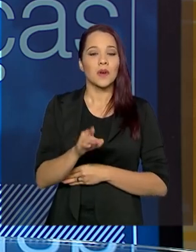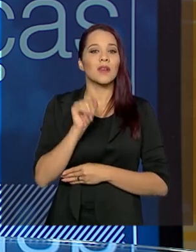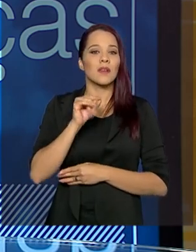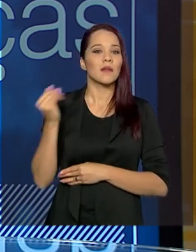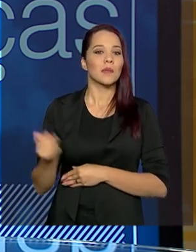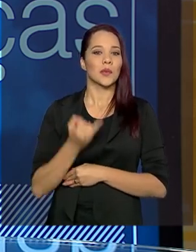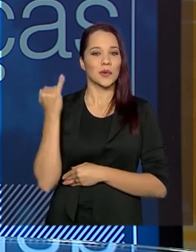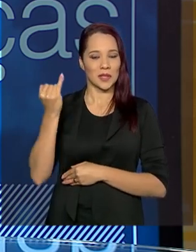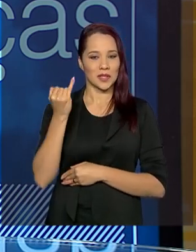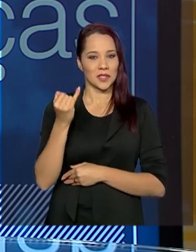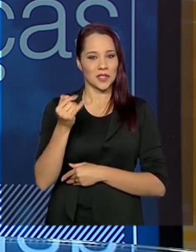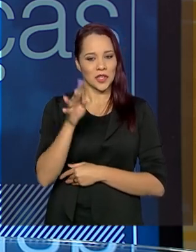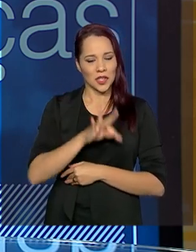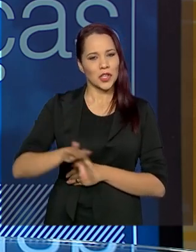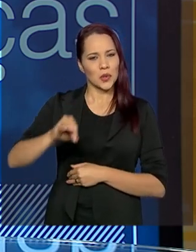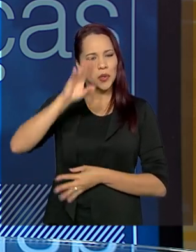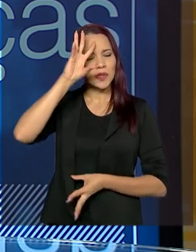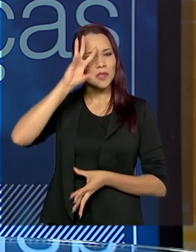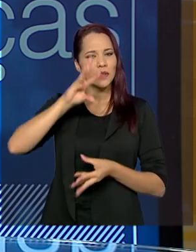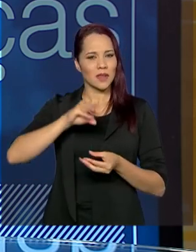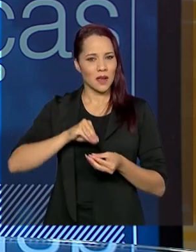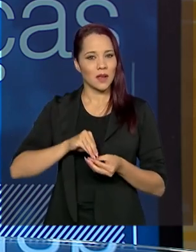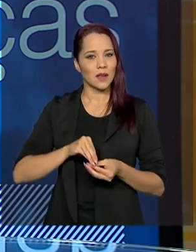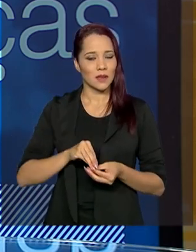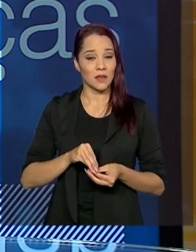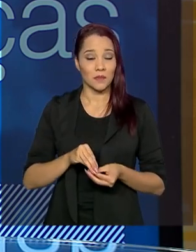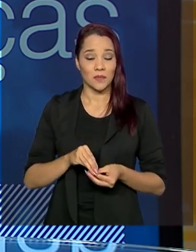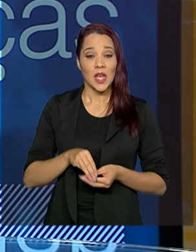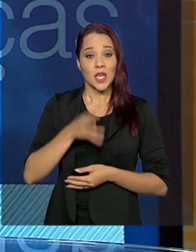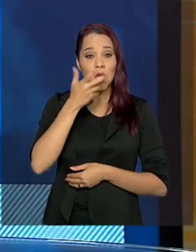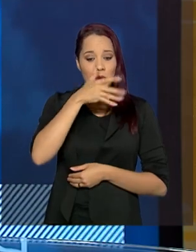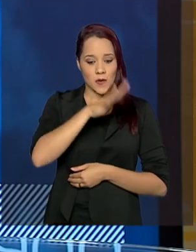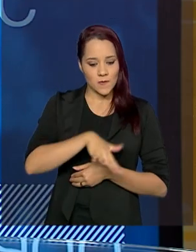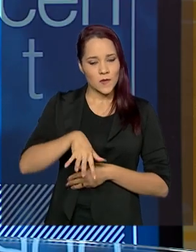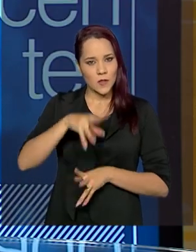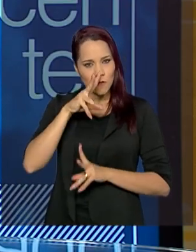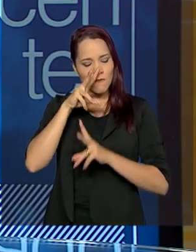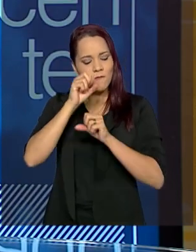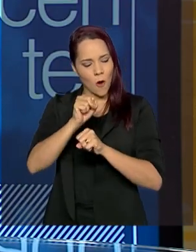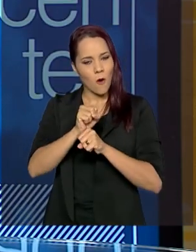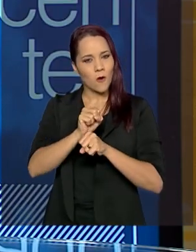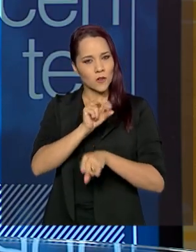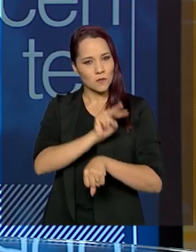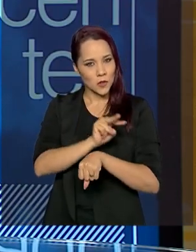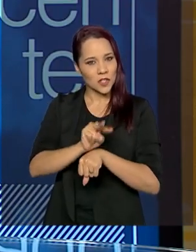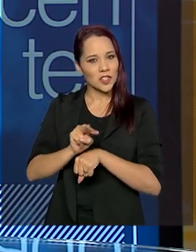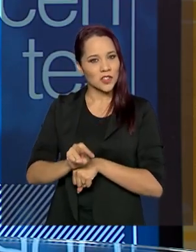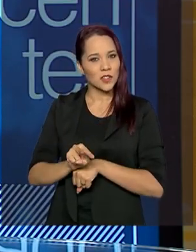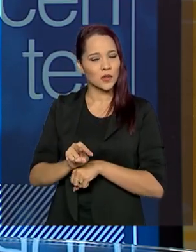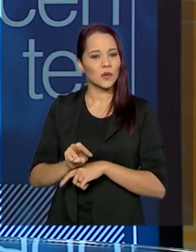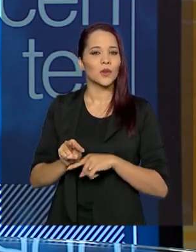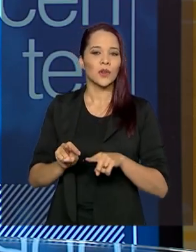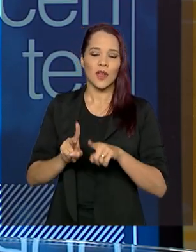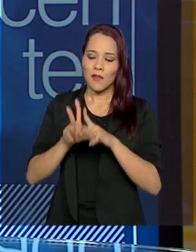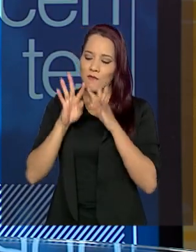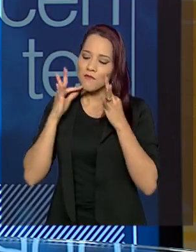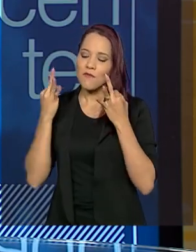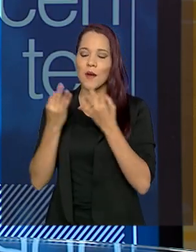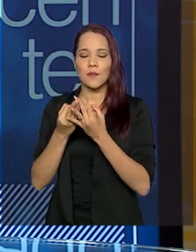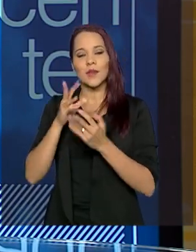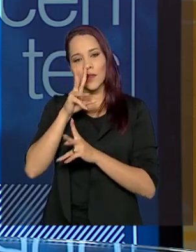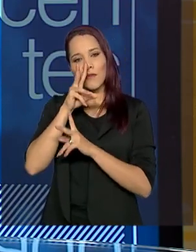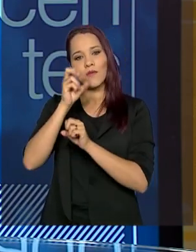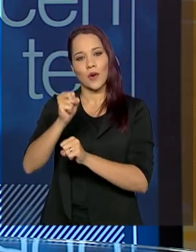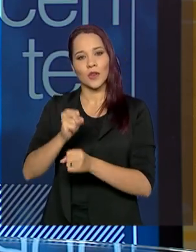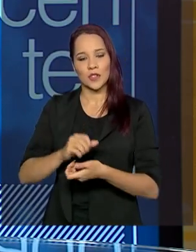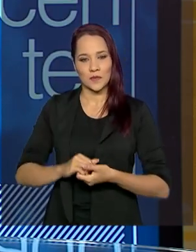importante, que todos compreendam, que uma infância forte e protegida, ela vem com famílias fortes,